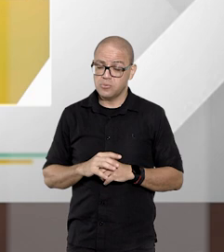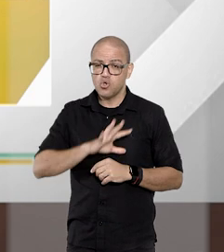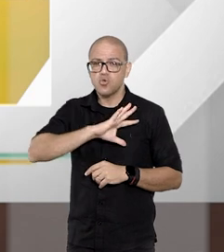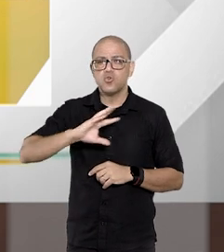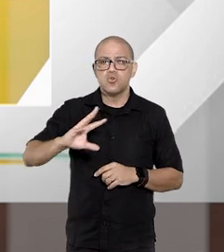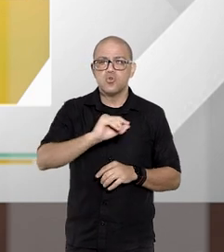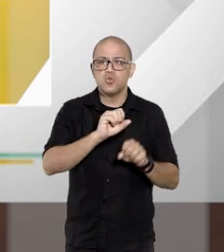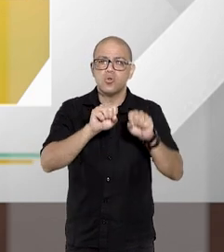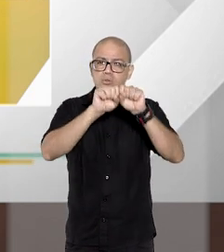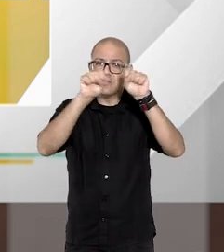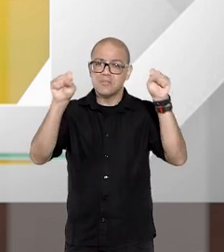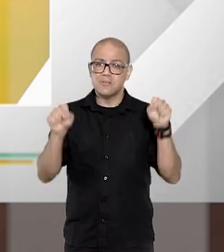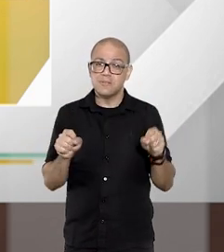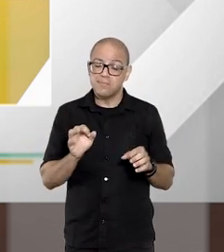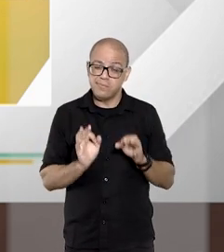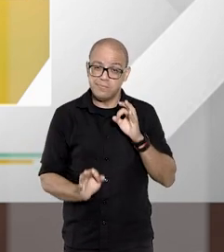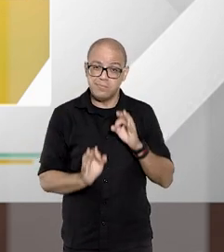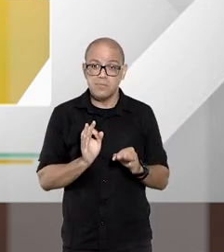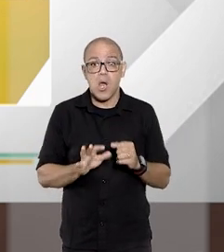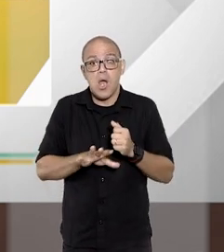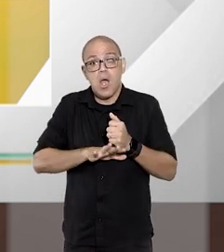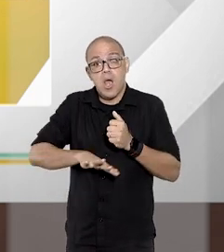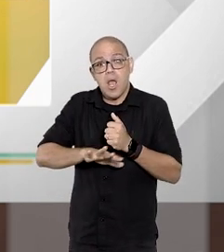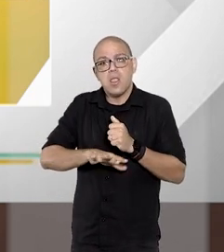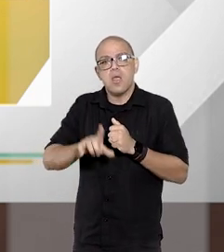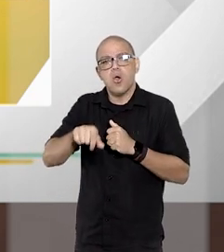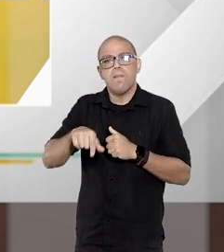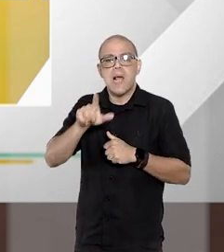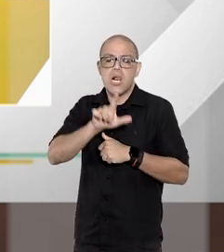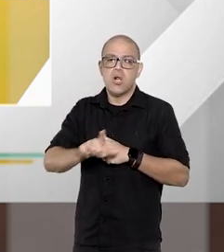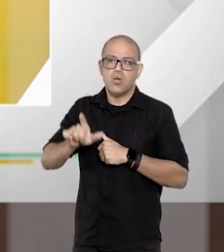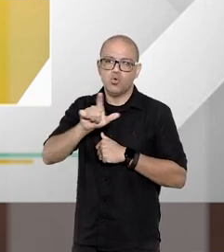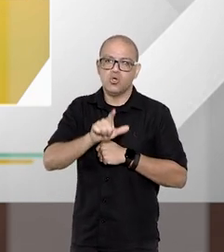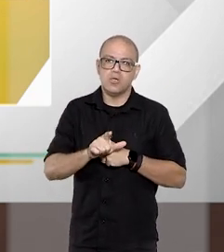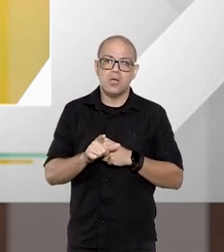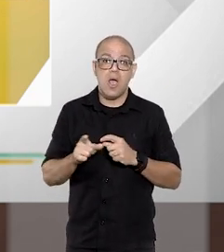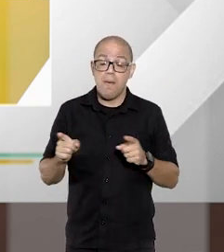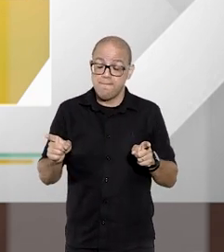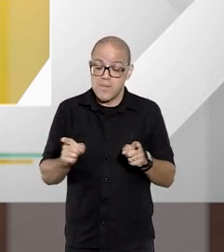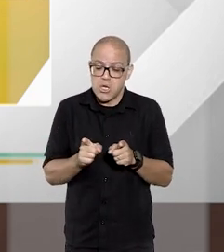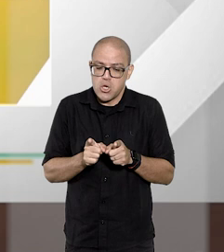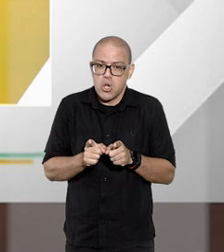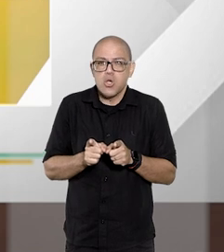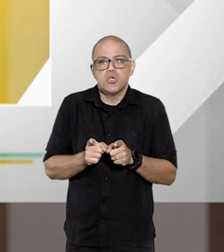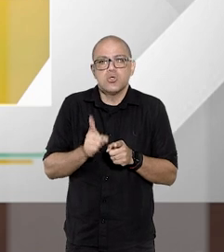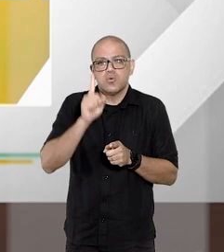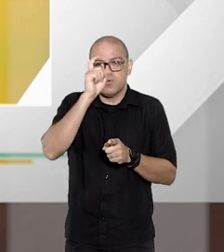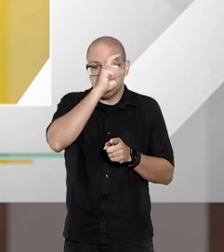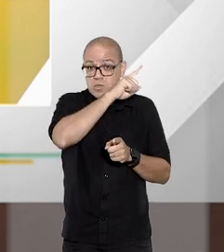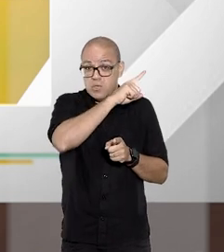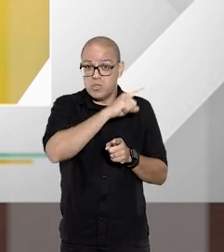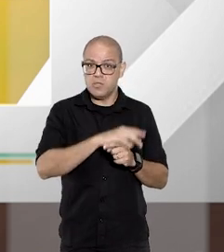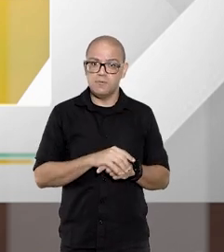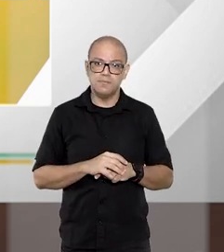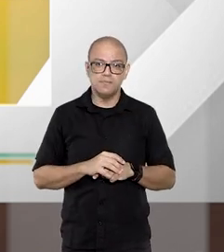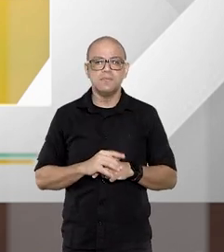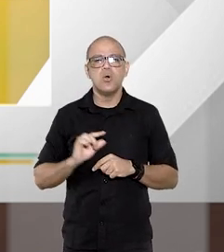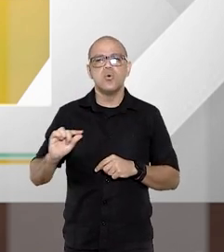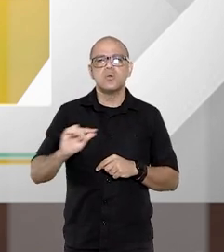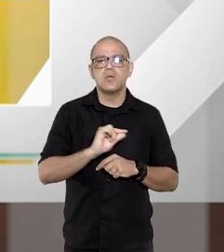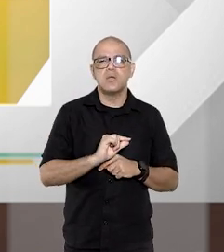sistema de juizado, ele está pautado sobre uma lógica, a menor complexidade. Por que isso